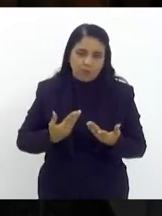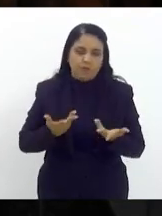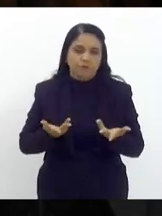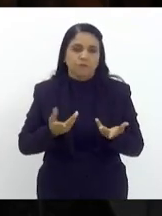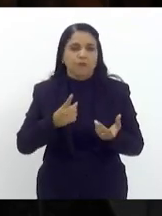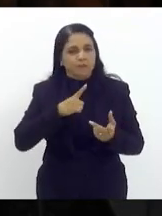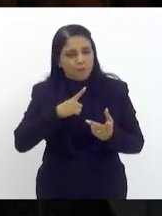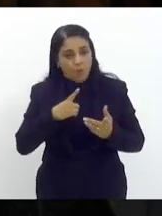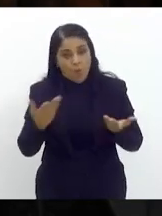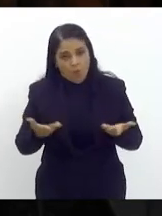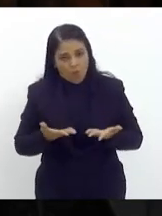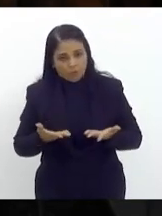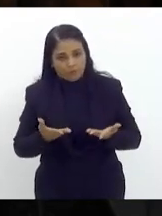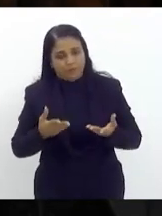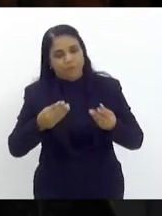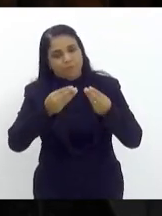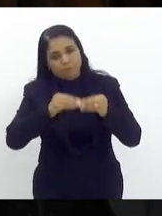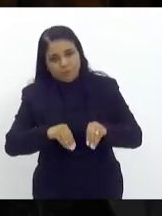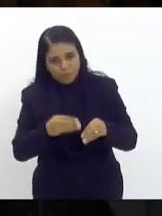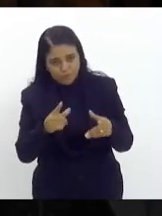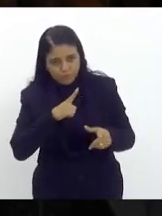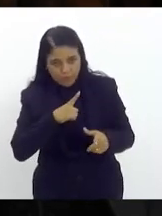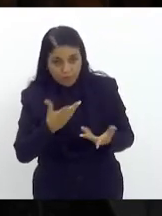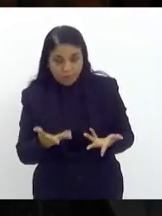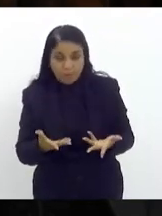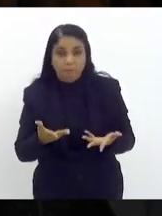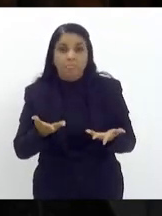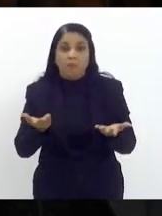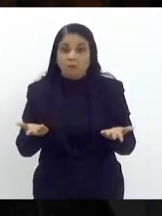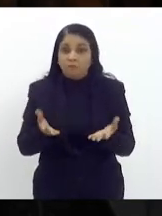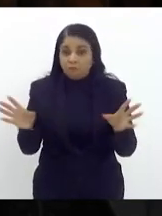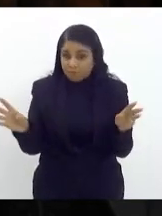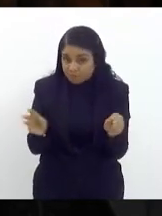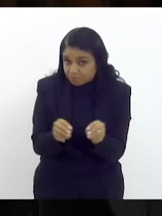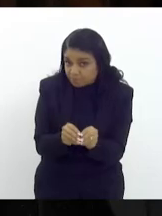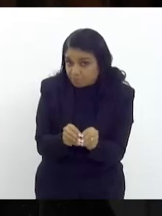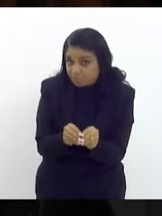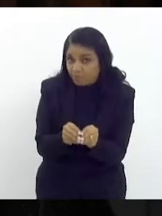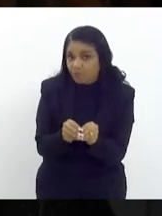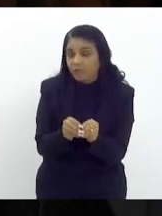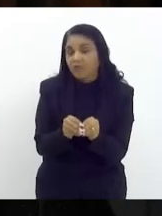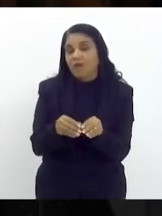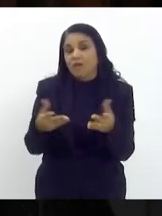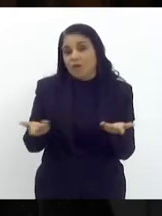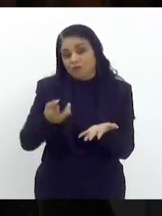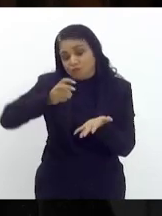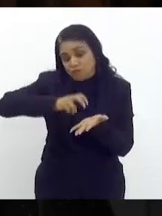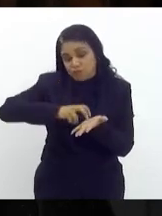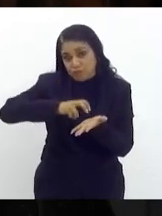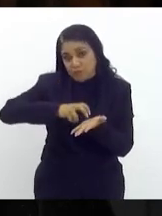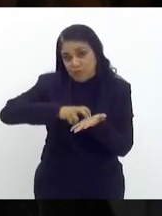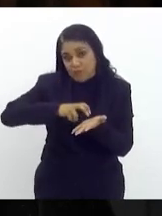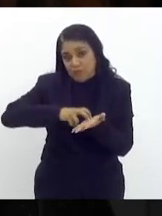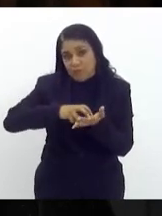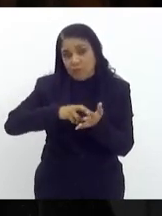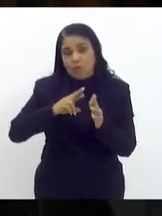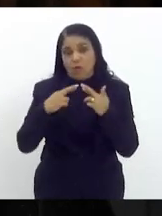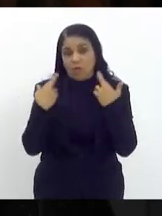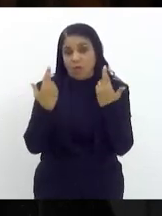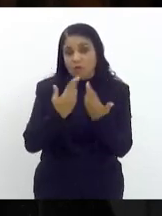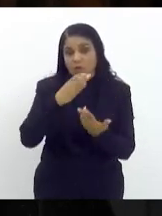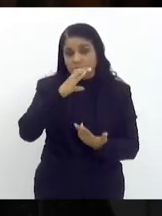a parte da manhã toda estava eu na CCJ e ouvi os